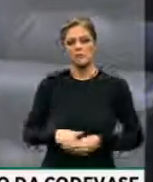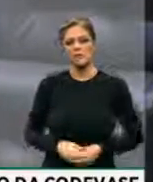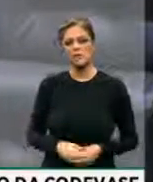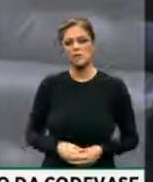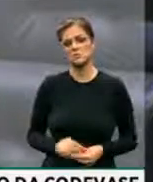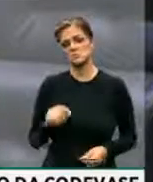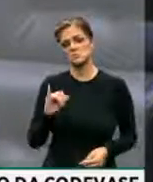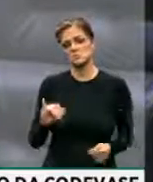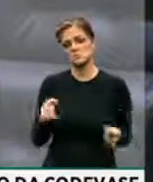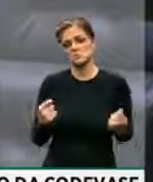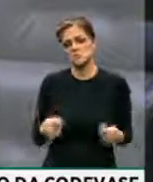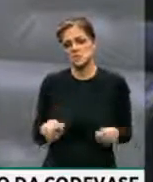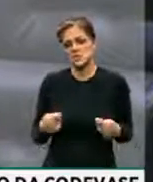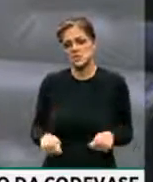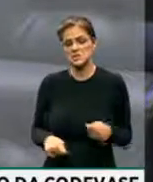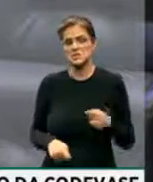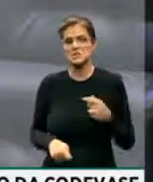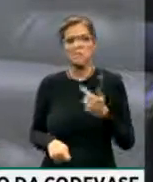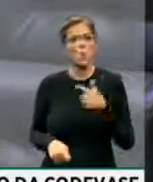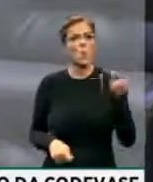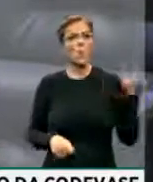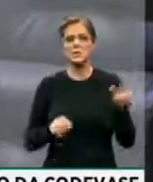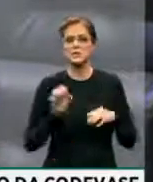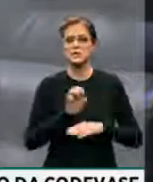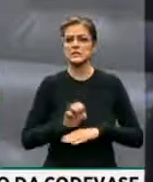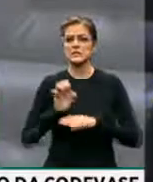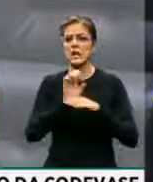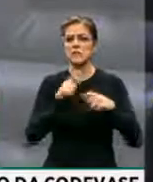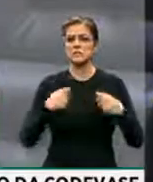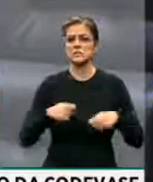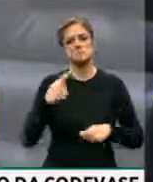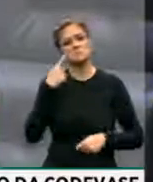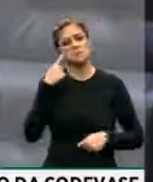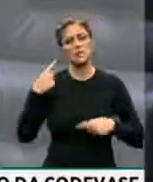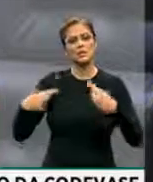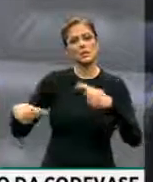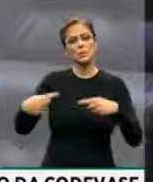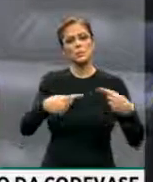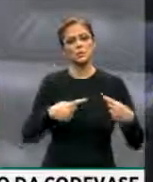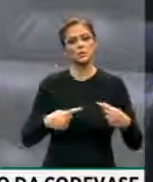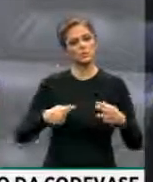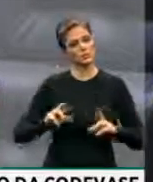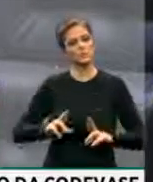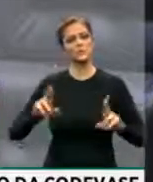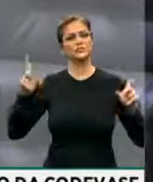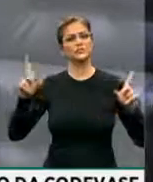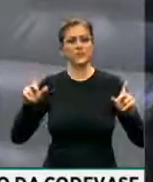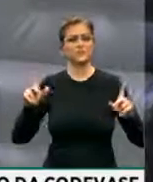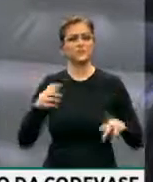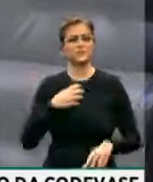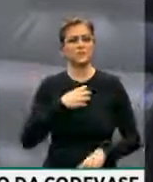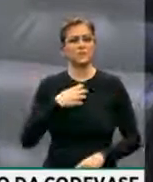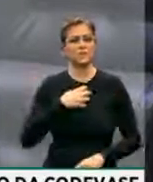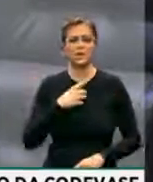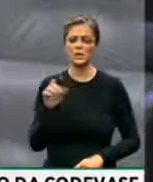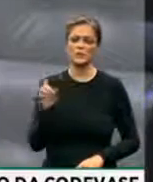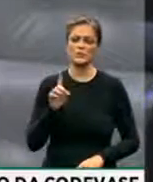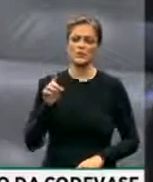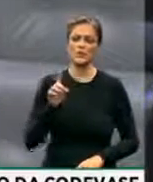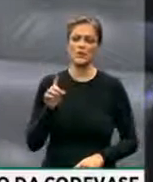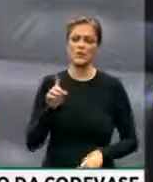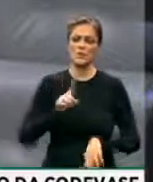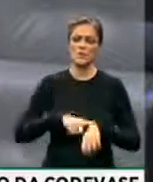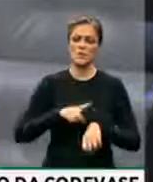tipo de auxílio. Em outros estados, que se justifique, que se discuta esse tema de uma forma mais correta, e não no meio da